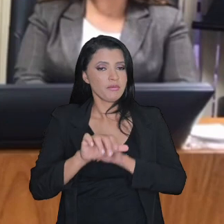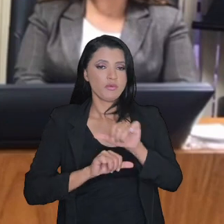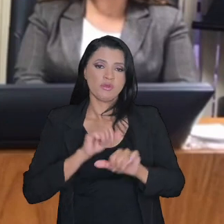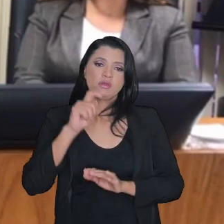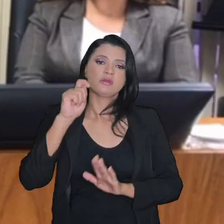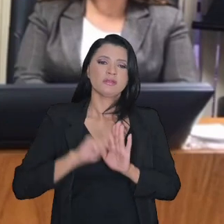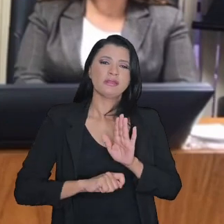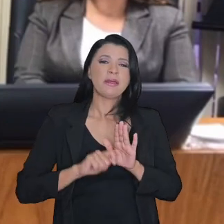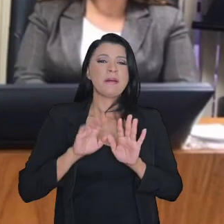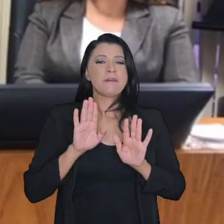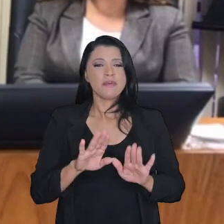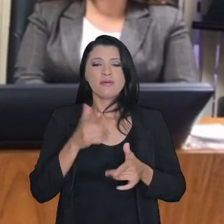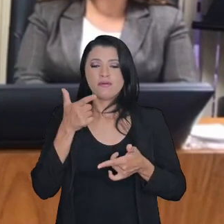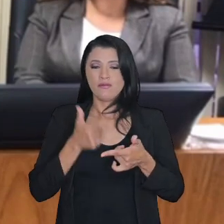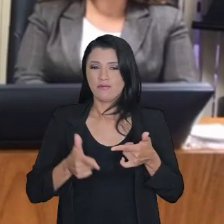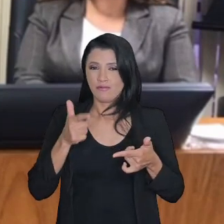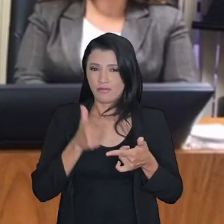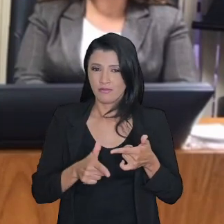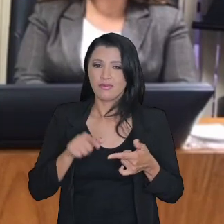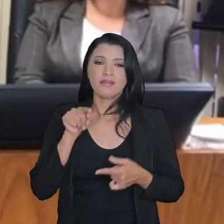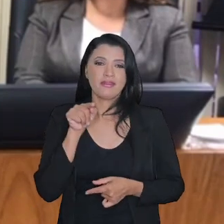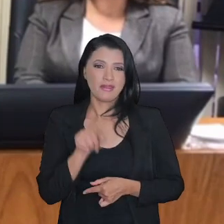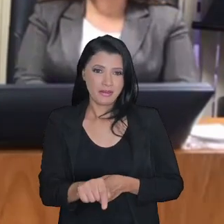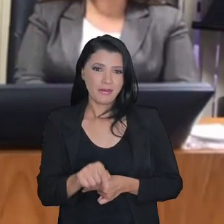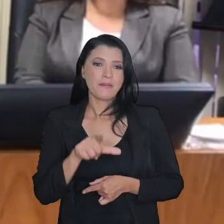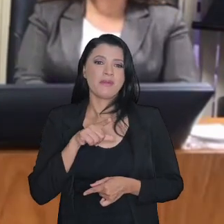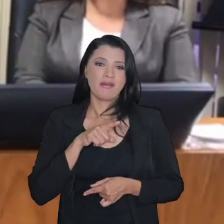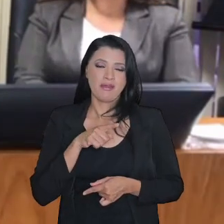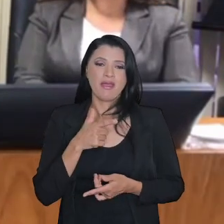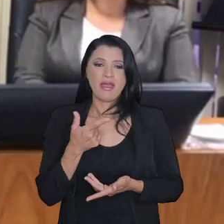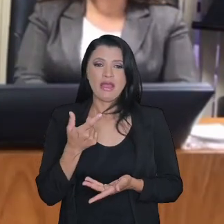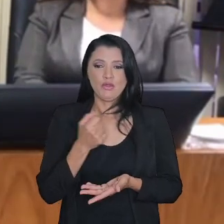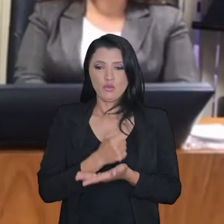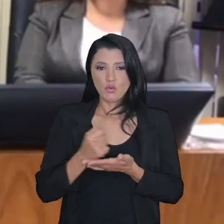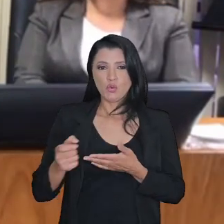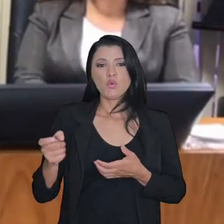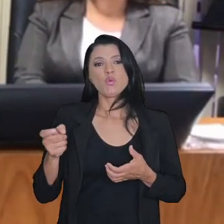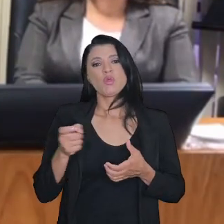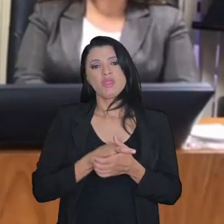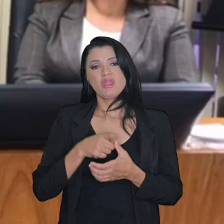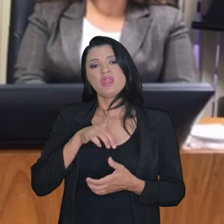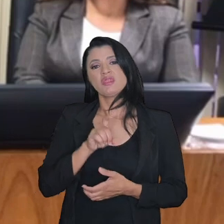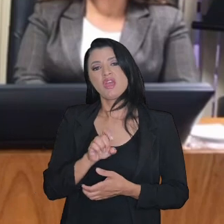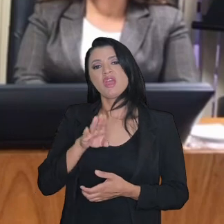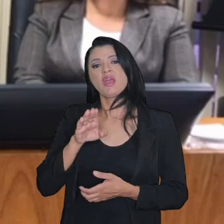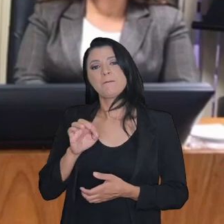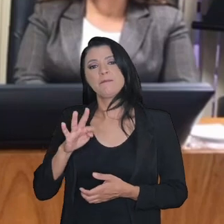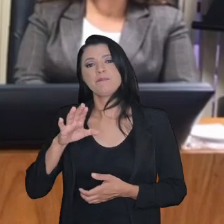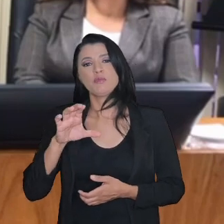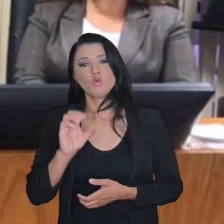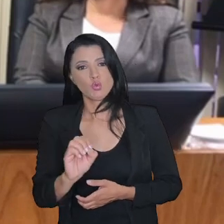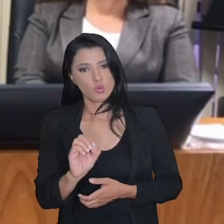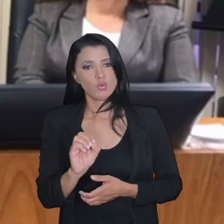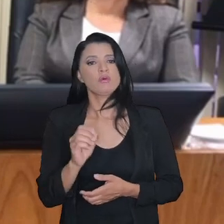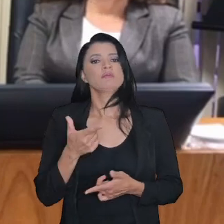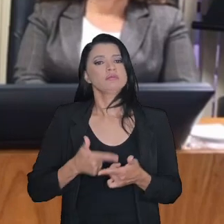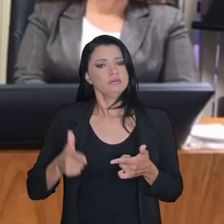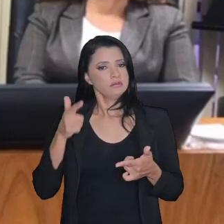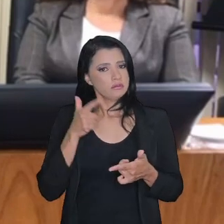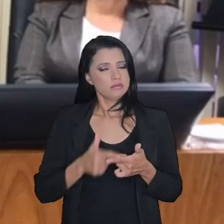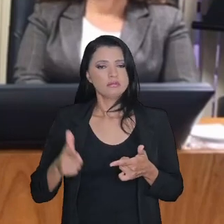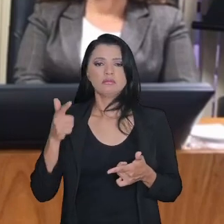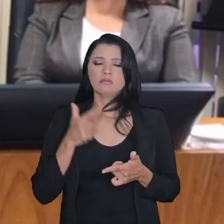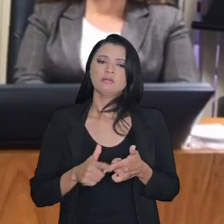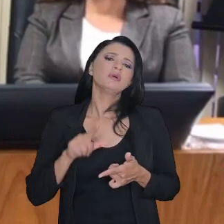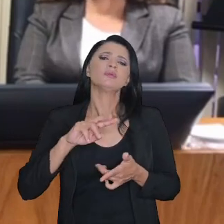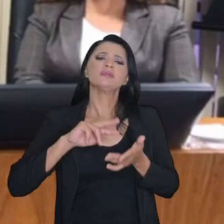problema da carteira de débitos, ele é grande. Ele tem um significado muito grande.